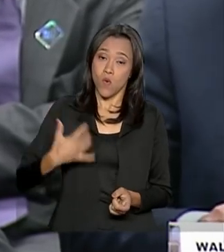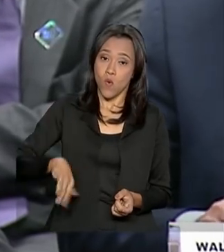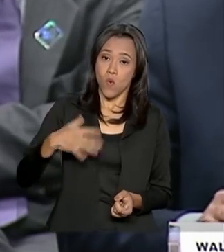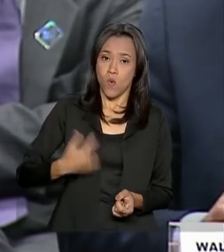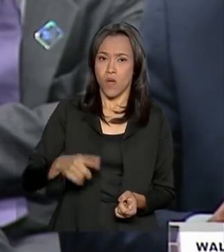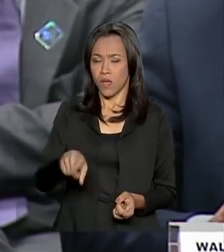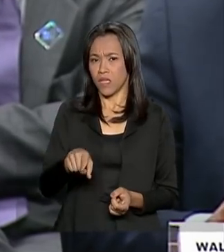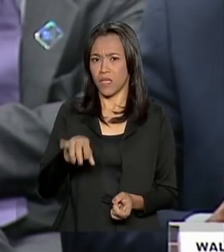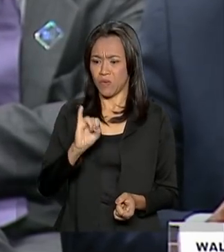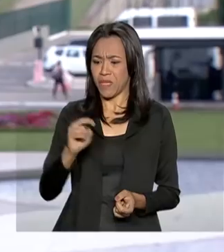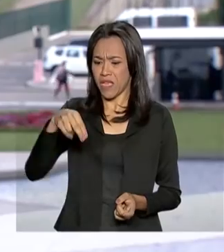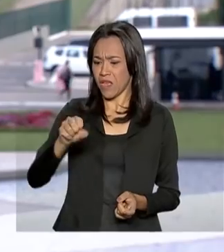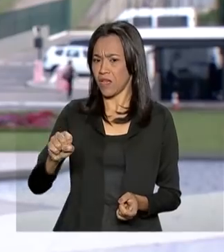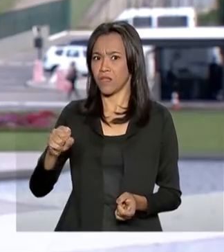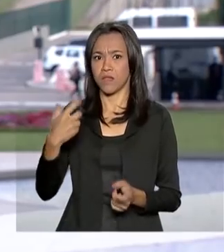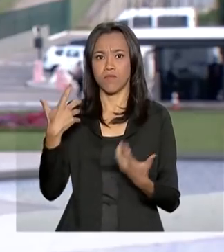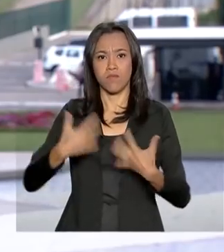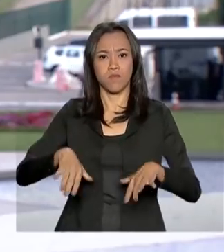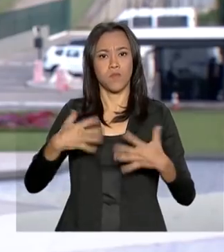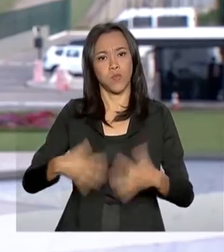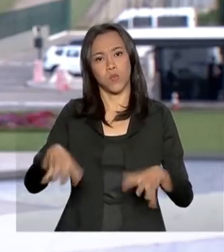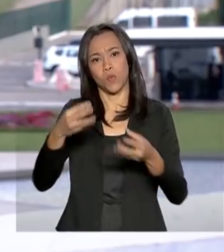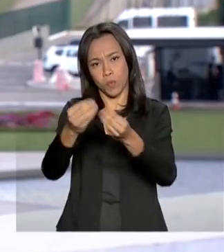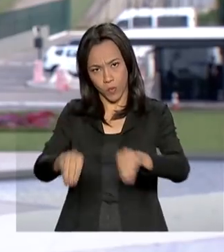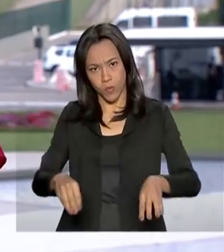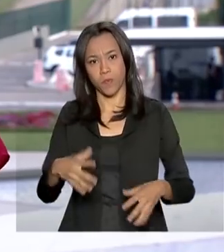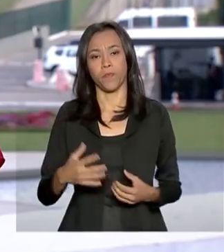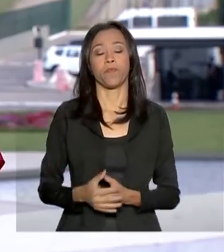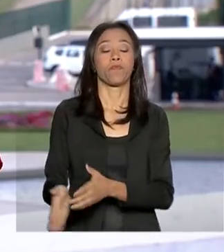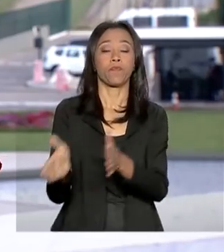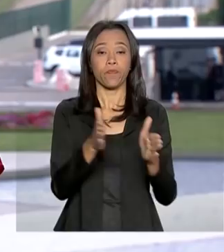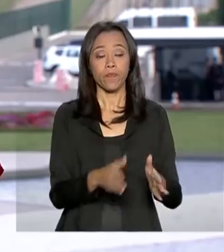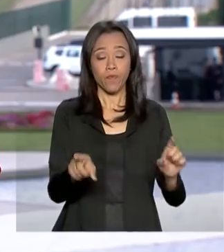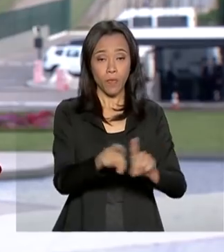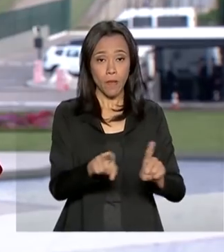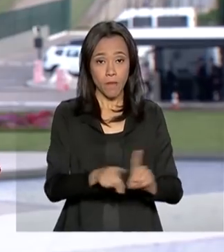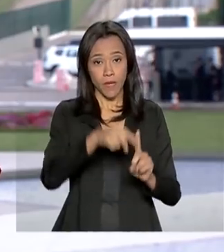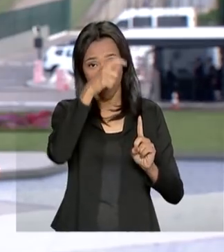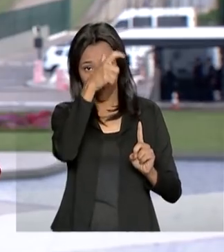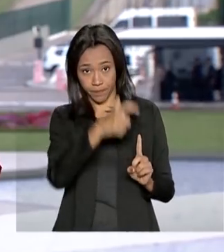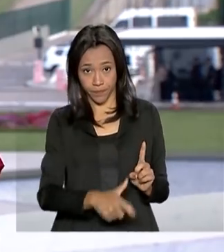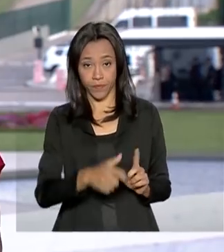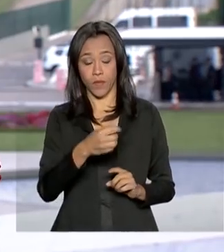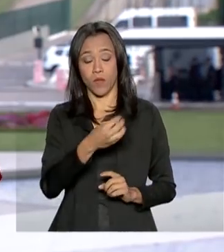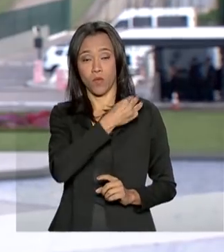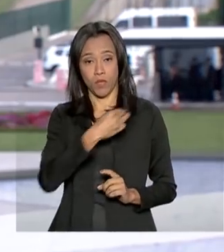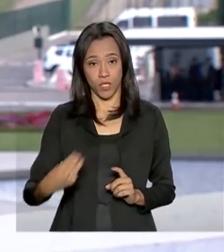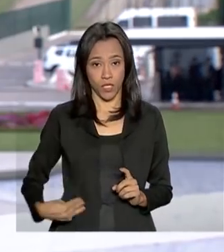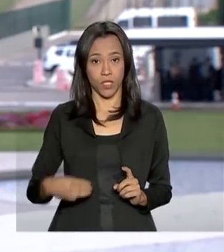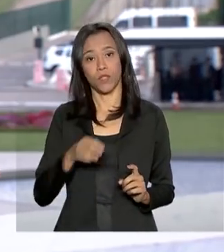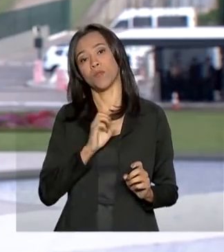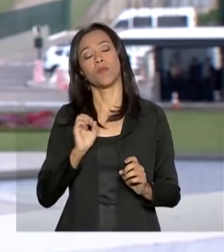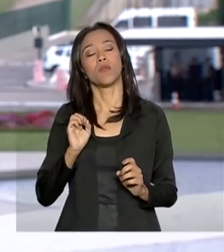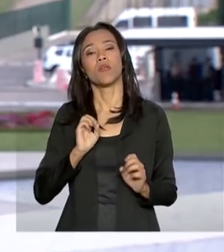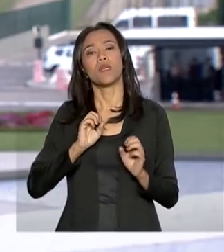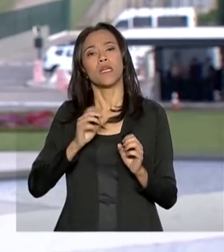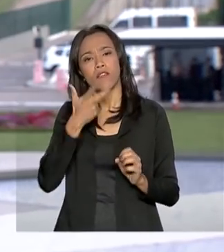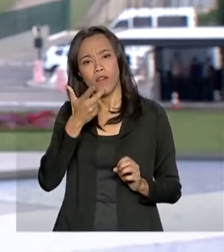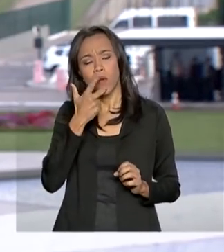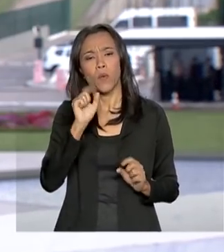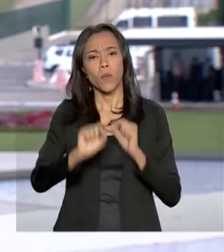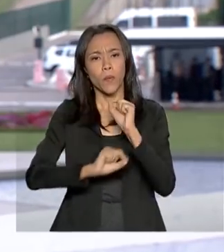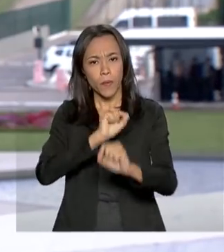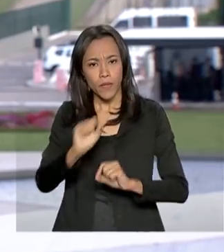ameaça e engoliu o Brasil. Olha, Guedes também reforçou a posição do ministro da Educação sobre as verbas públicas das